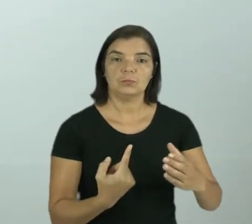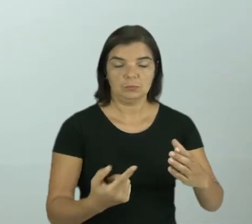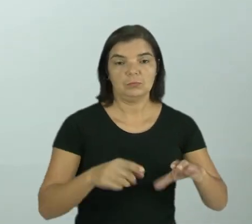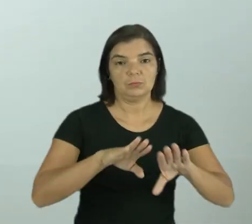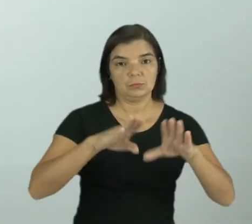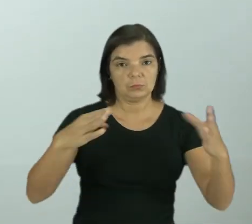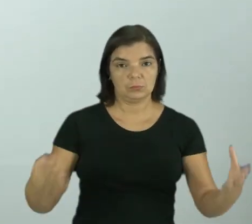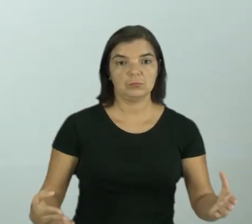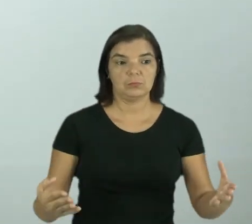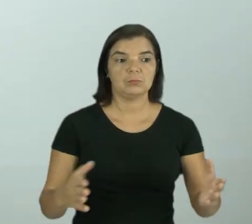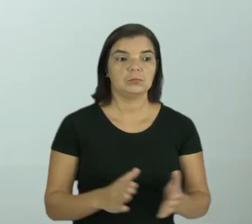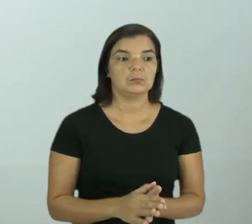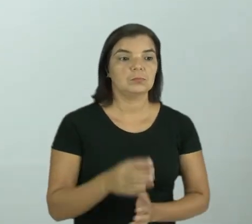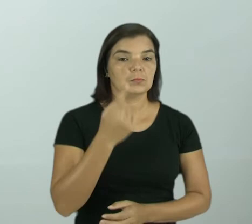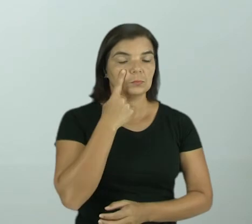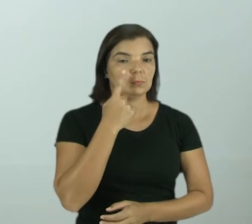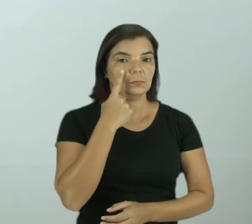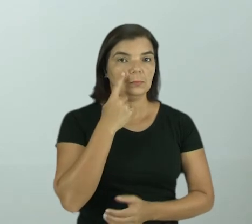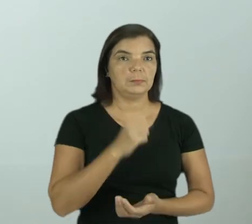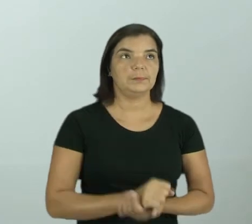tanques, você, ó,